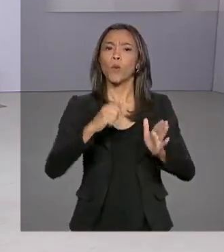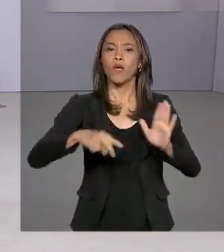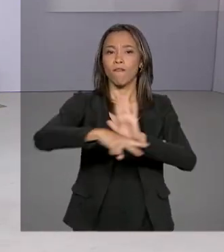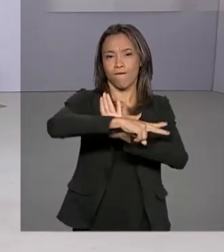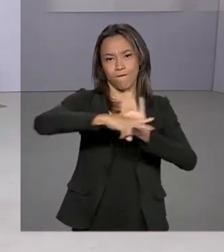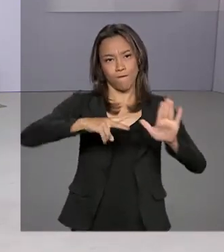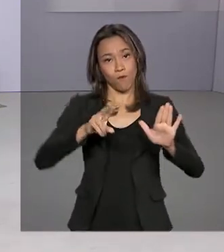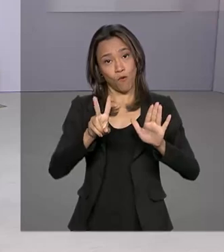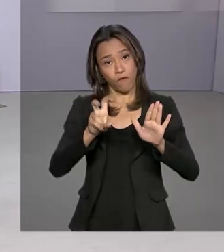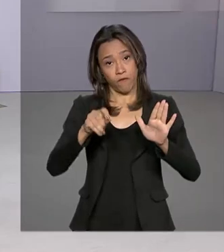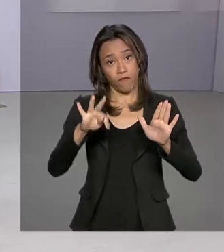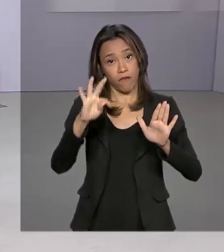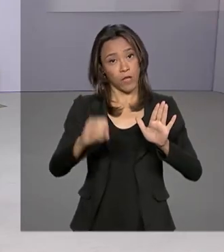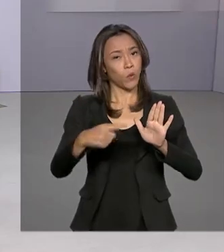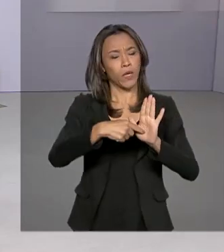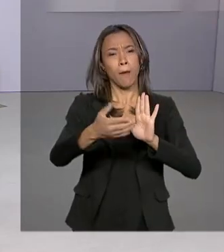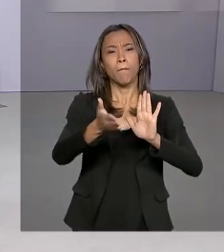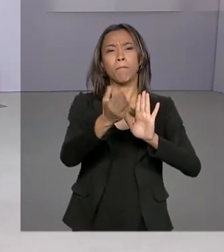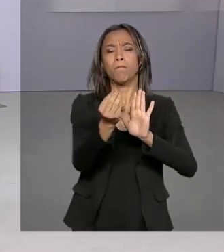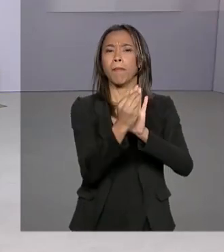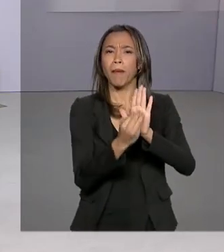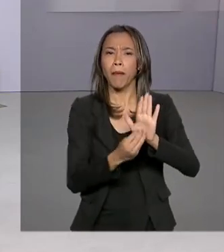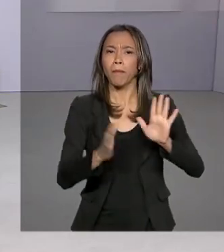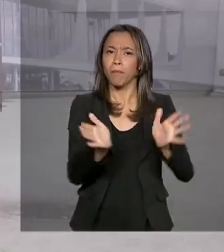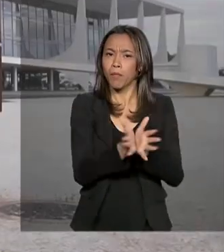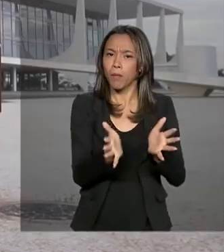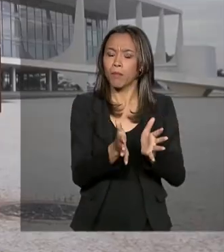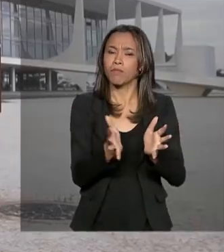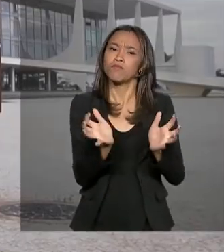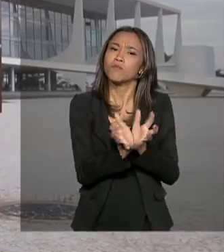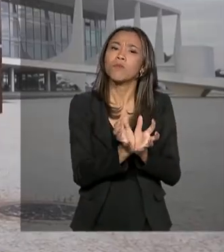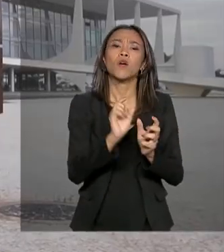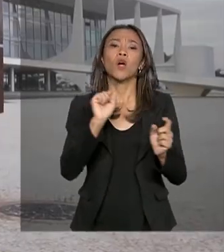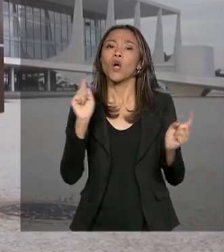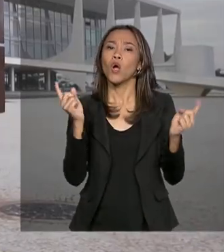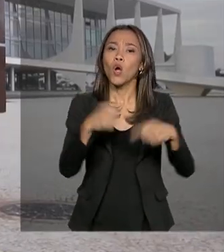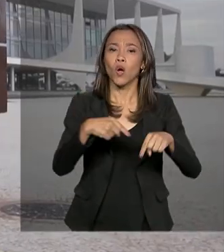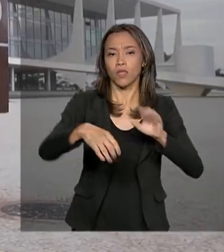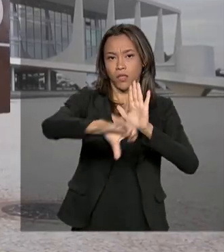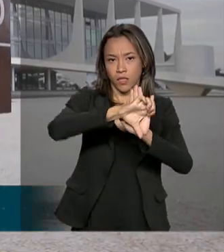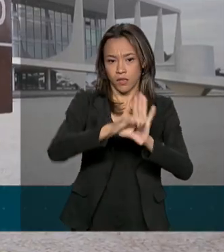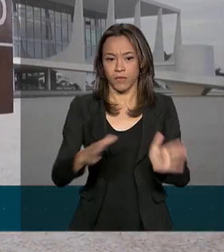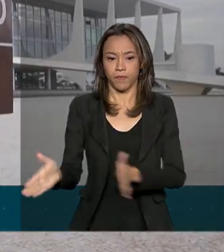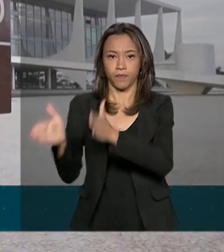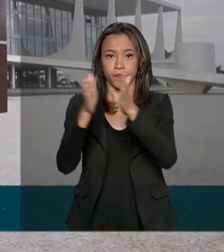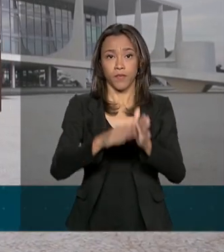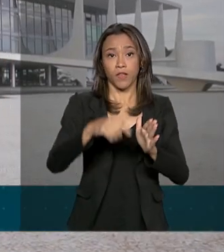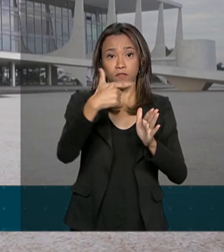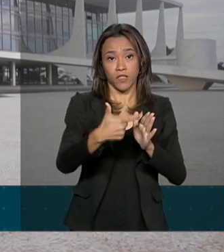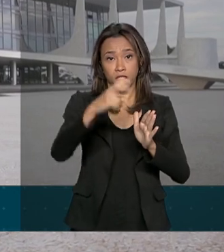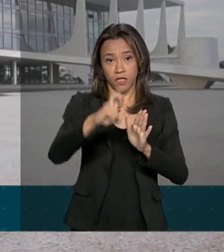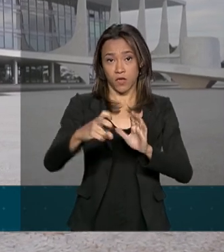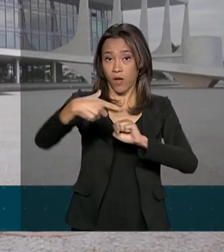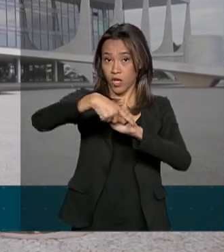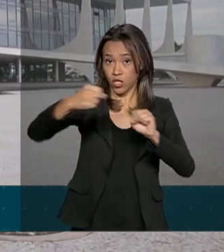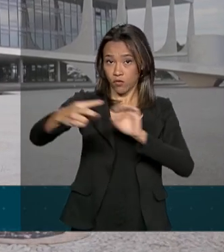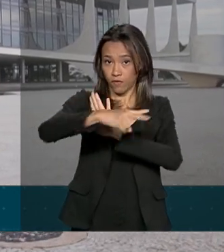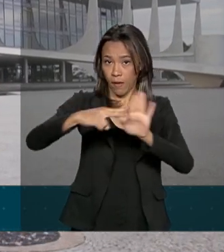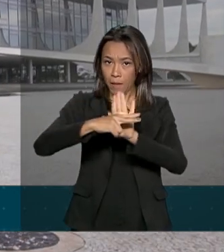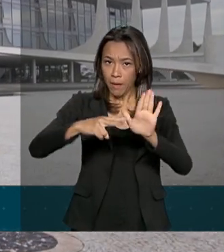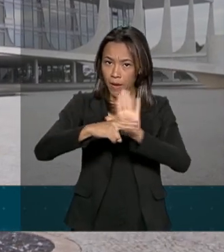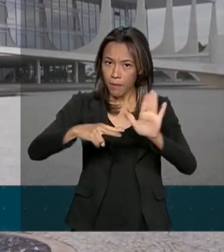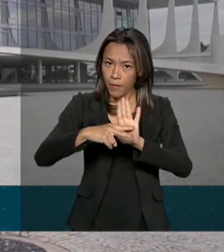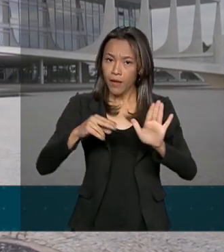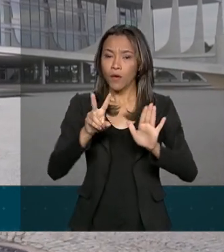de lei conhecido como pacote anticrime. Foram 25 artigos vetados para, segundo o presidente Jair